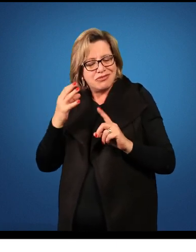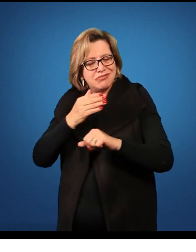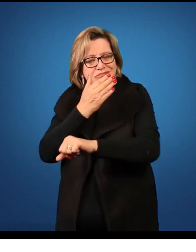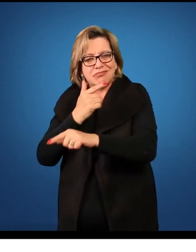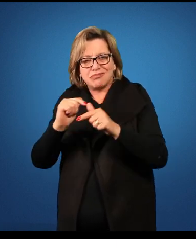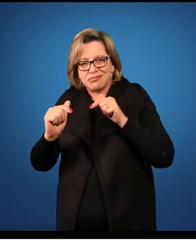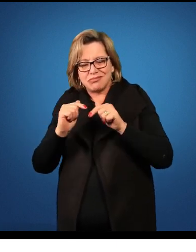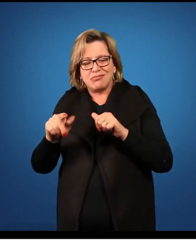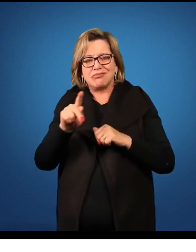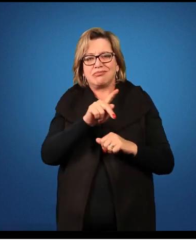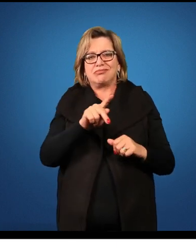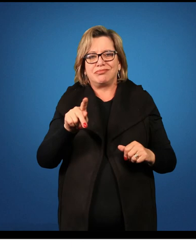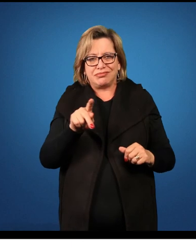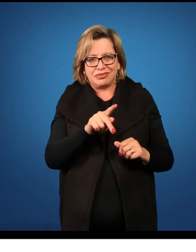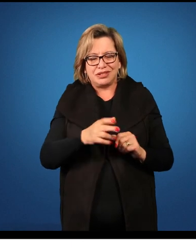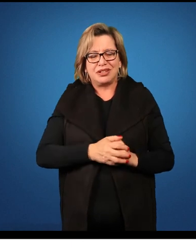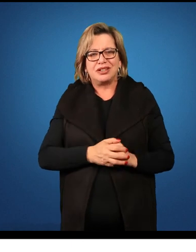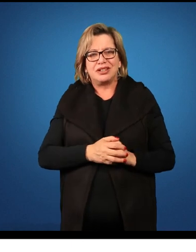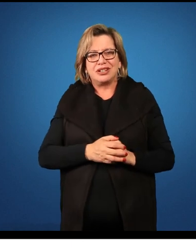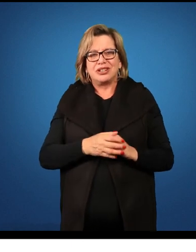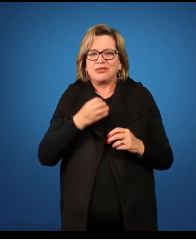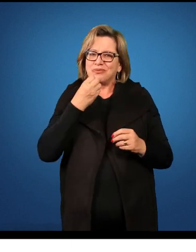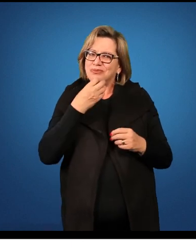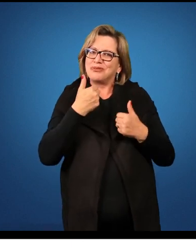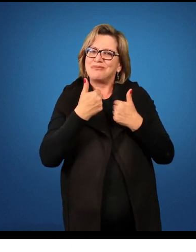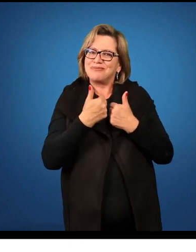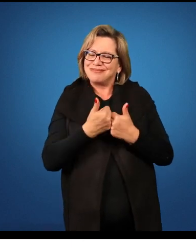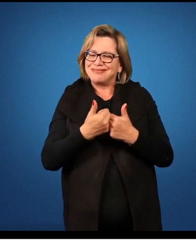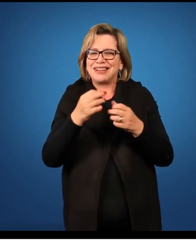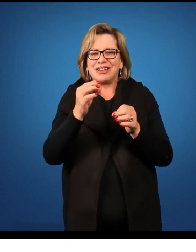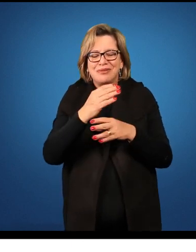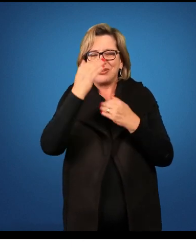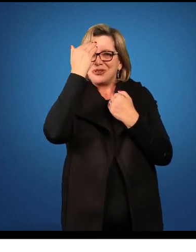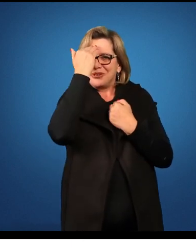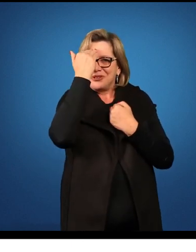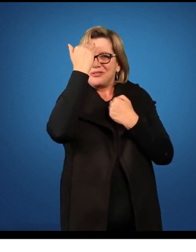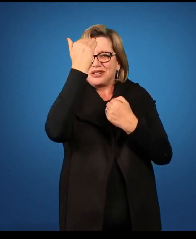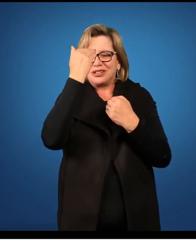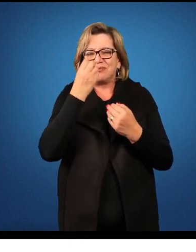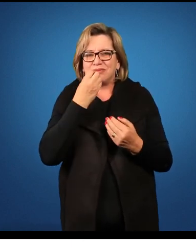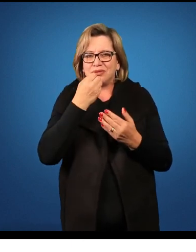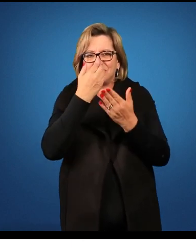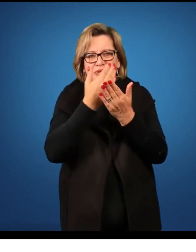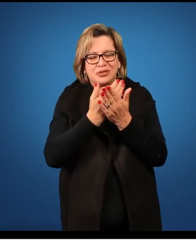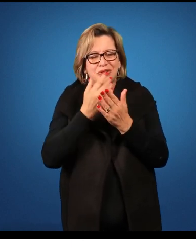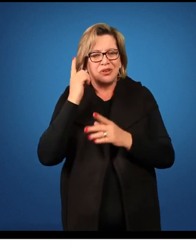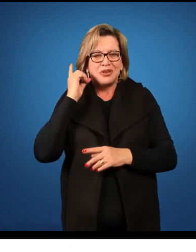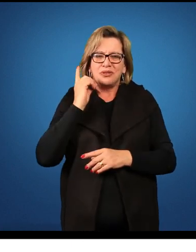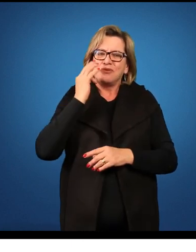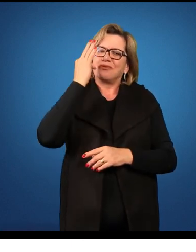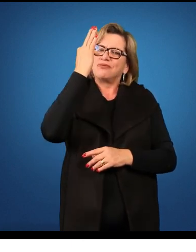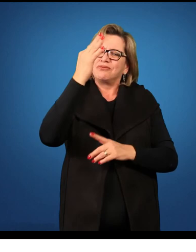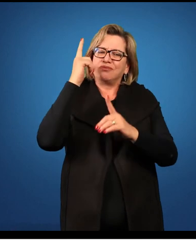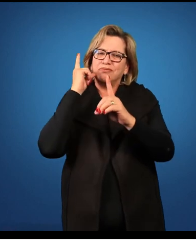como eu estou trabalhando, então seria isso pessoal, muito obrigado, bom estudo a todos e até a próxima.